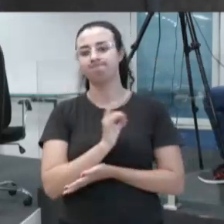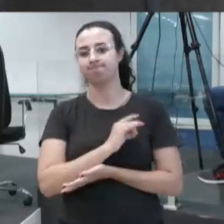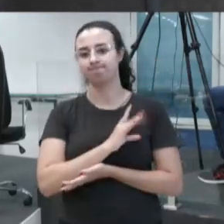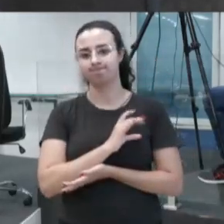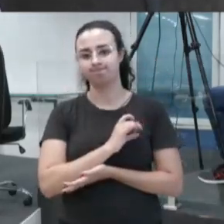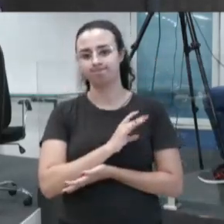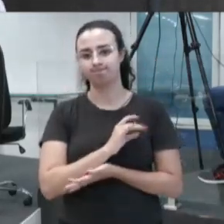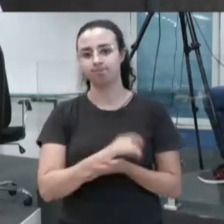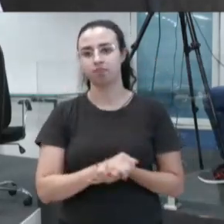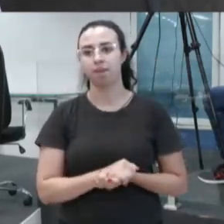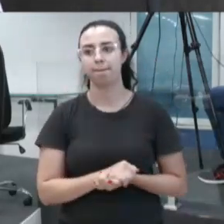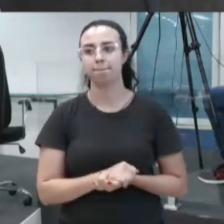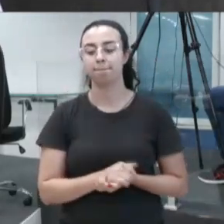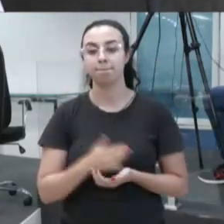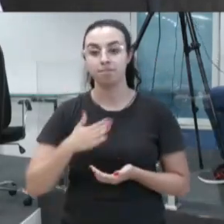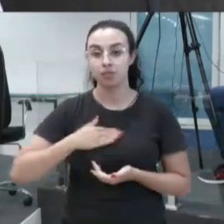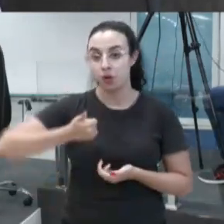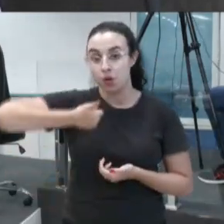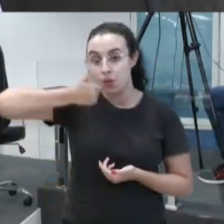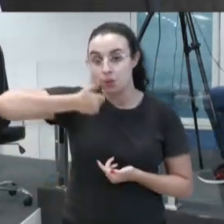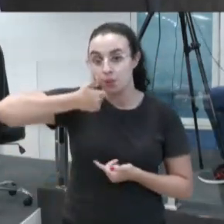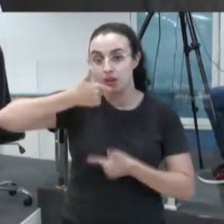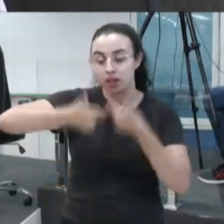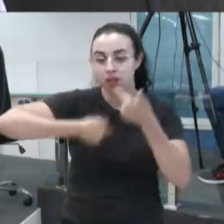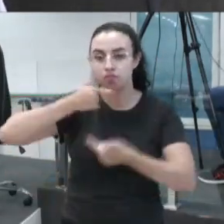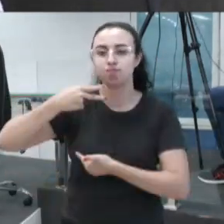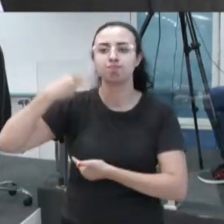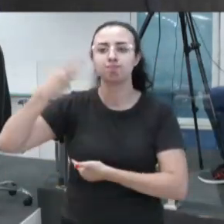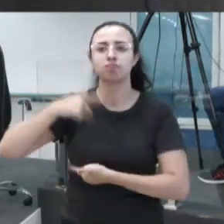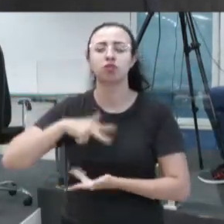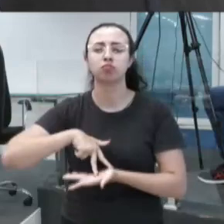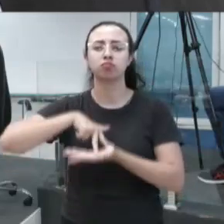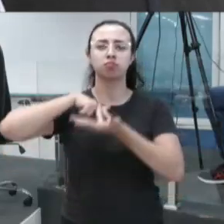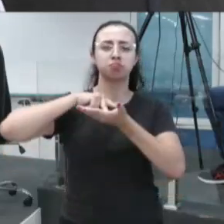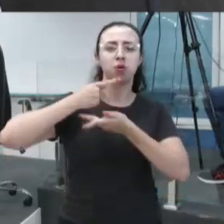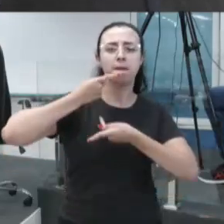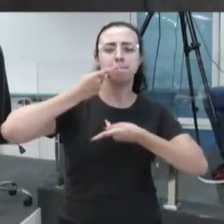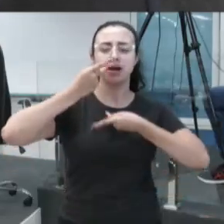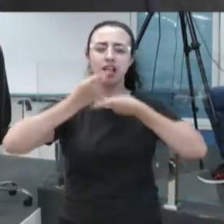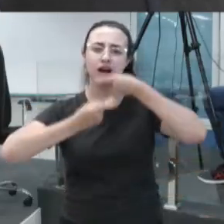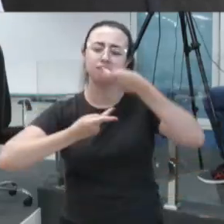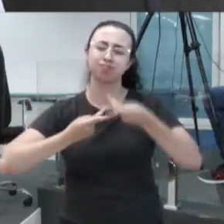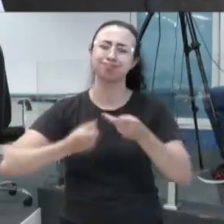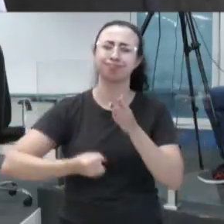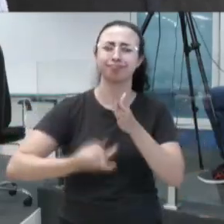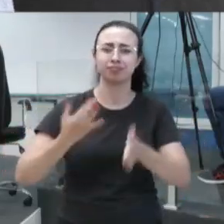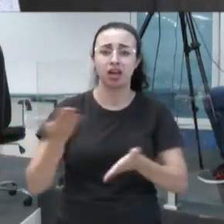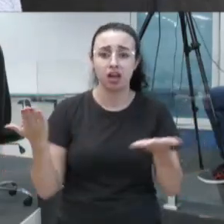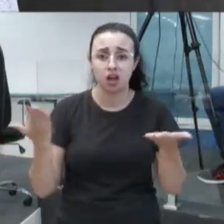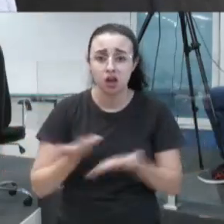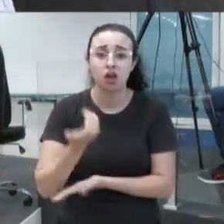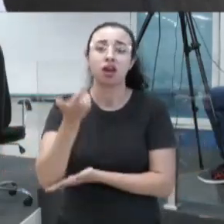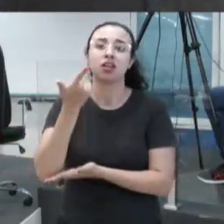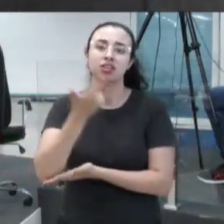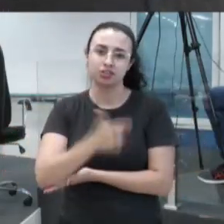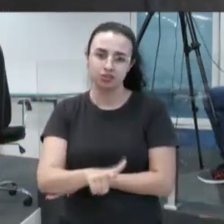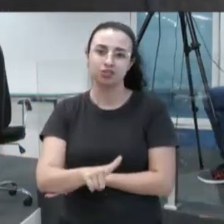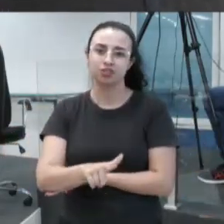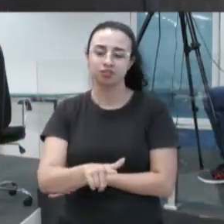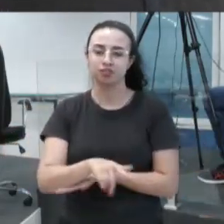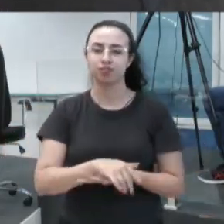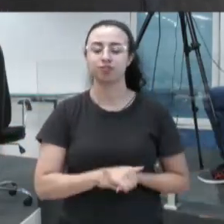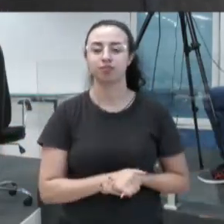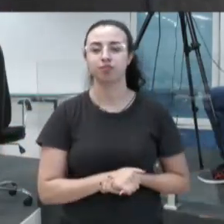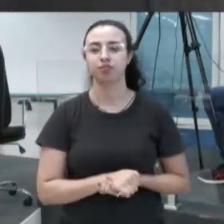vou me corromper. Foi assim no meu primeiro mandato, levantei a voz inúmeras vezes, e vai ser a partir de agora, mais do que nunca, dessa vez.